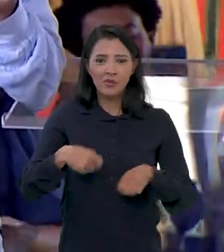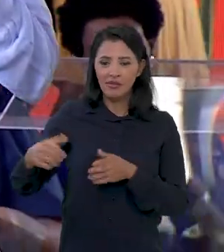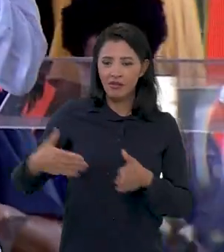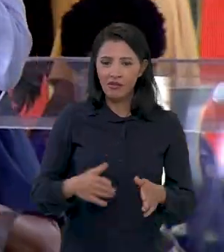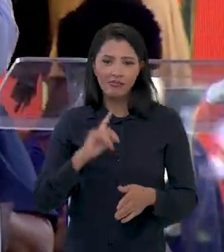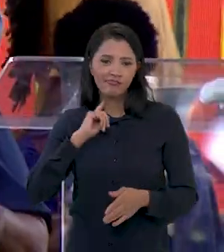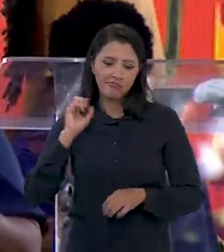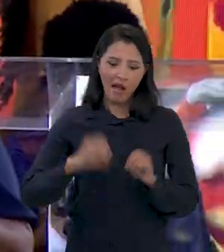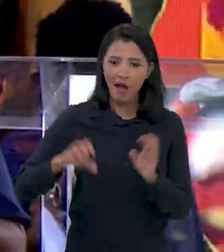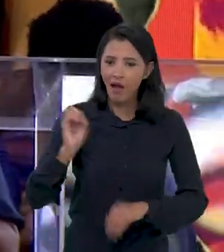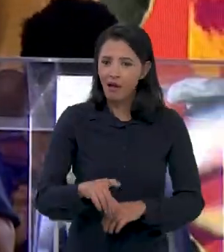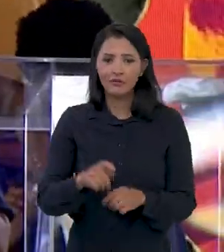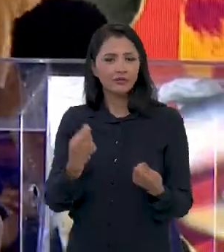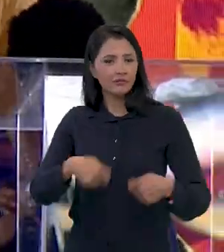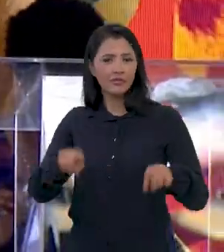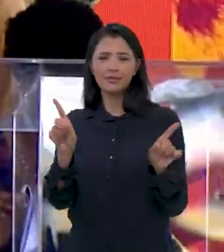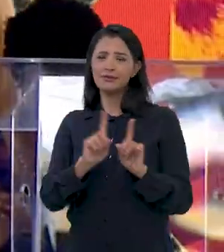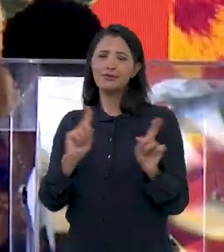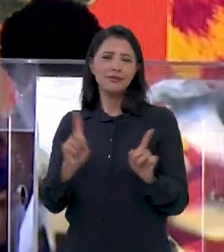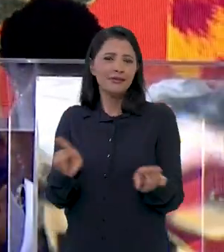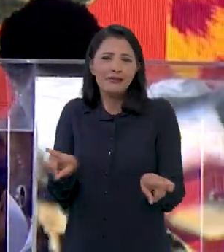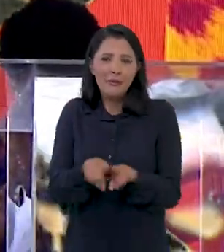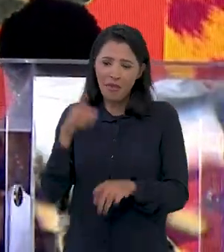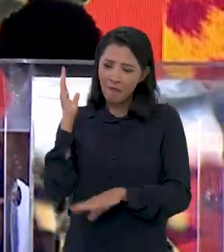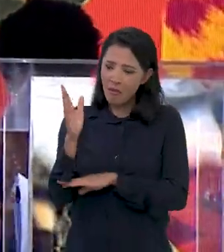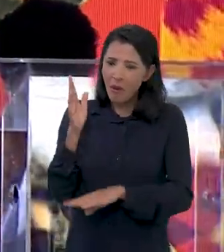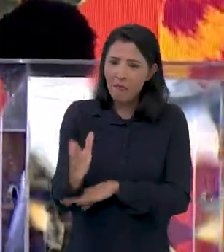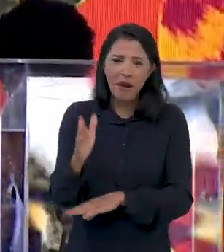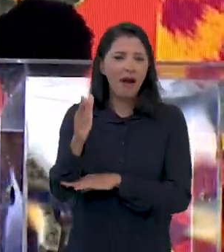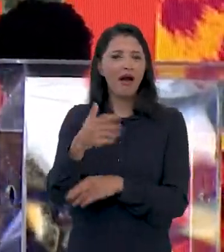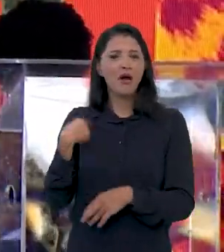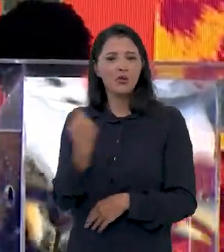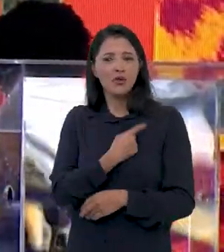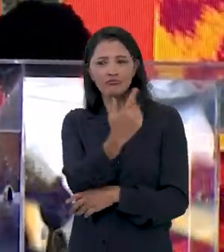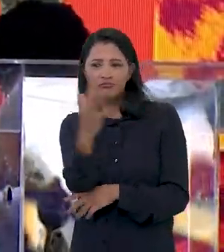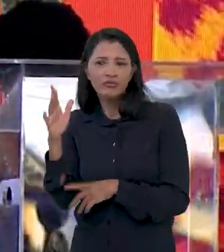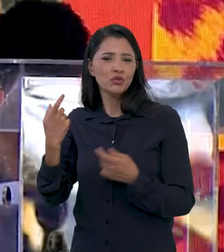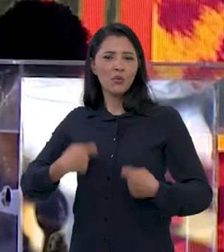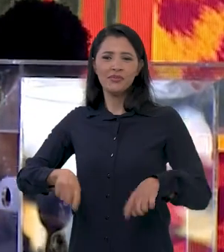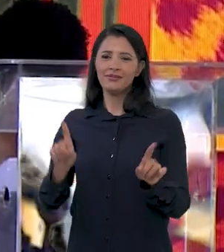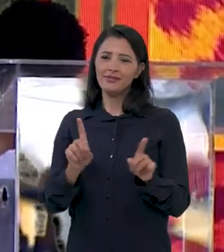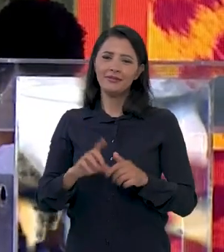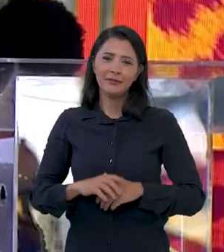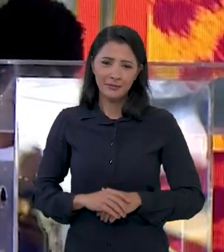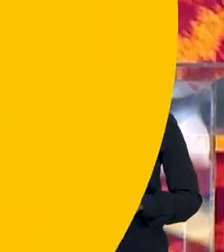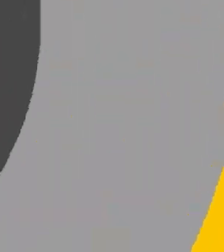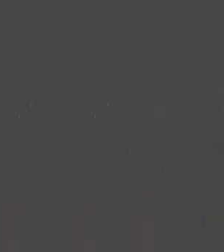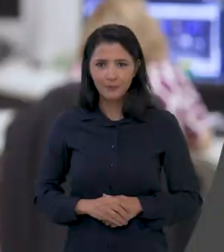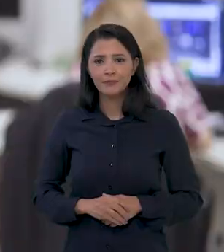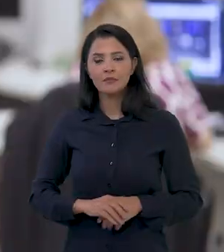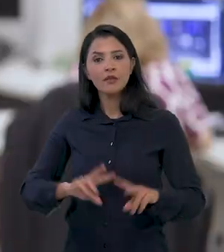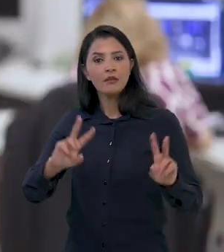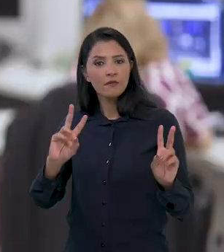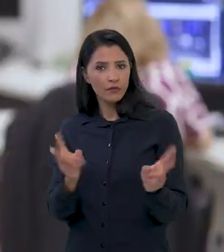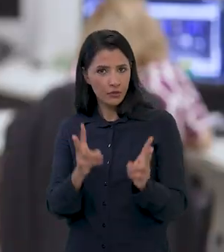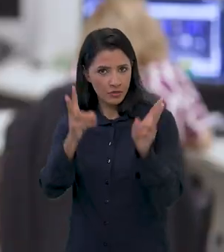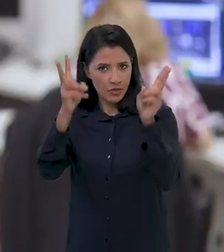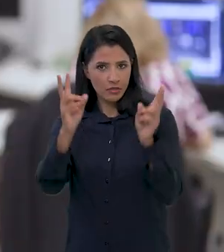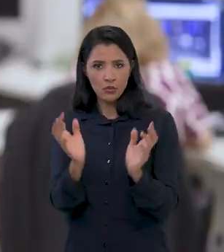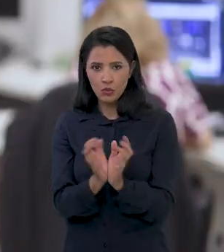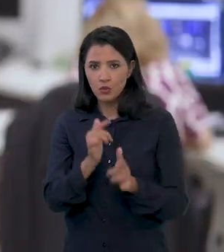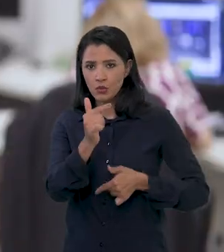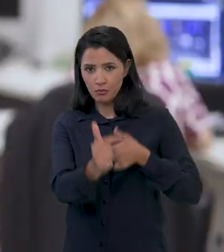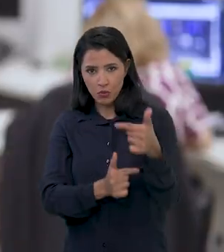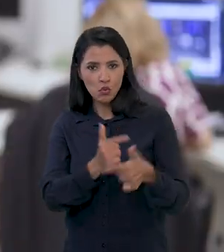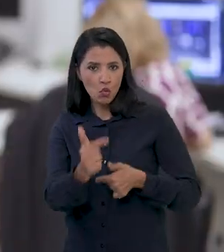indígena, sem precisar poluir a nossa água e sem precisar derrubar a nossa floresta. Valorização